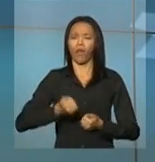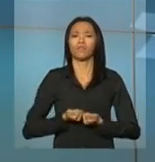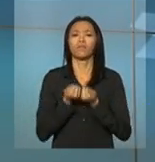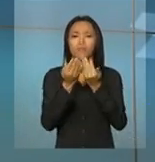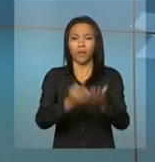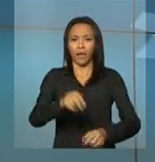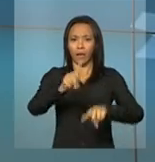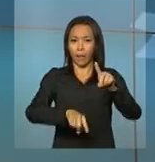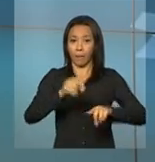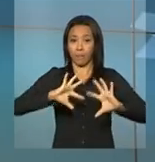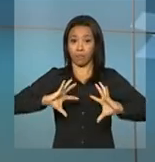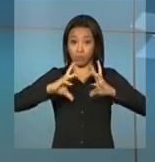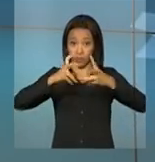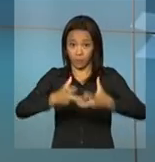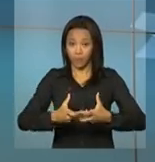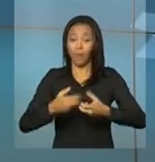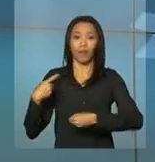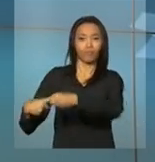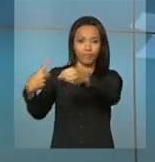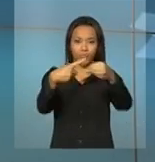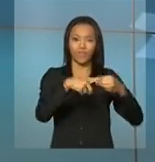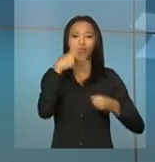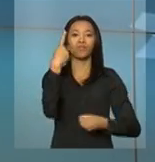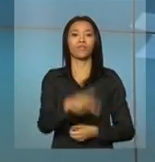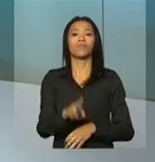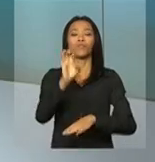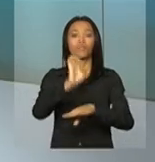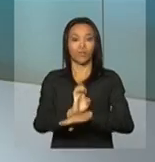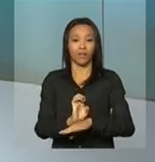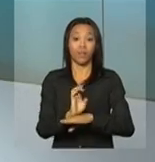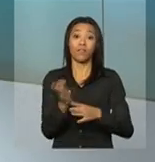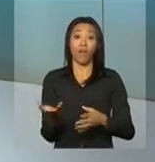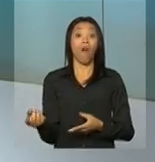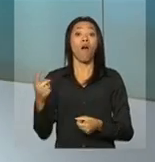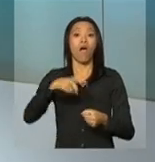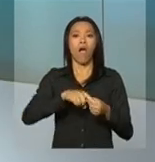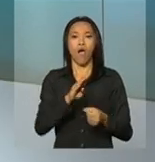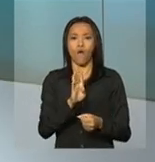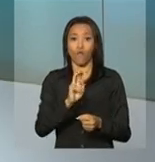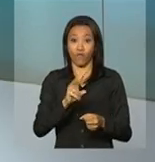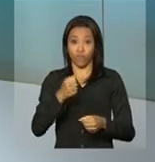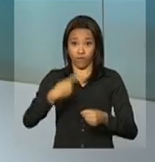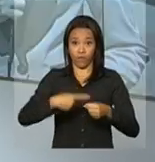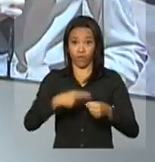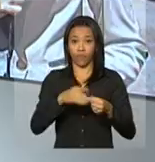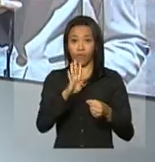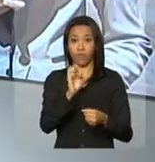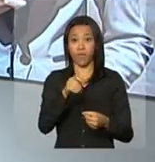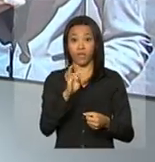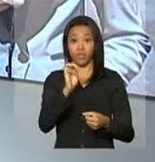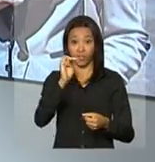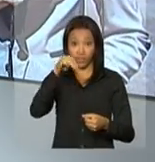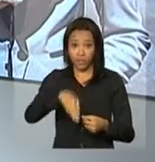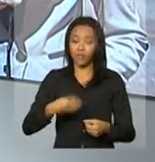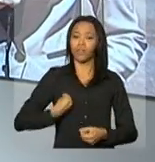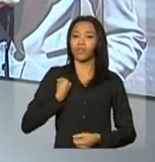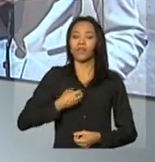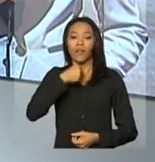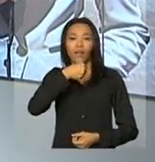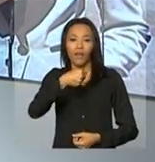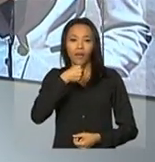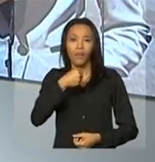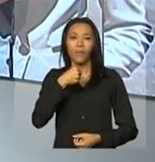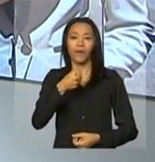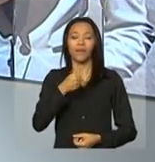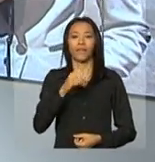equipamentos para municípios mineiros. Vamos ao vivo a Betim na região metropolitana de Belo Horizonte. Lá está a repórter